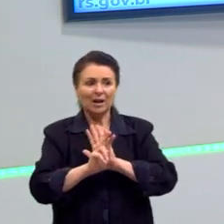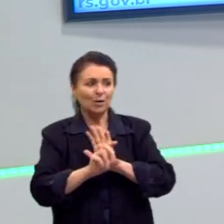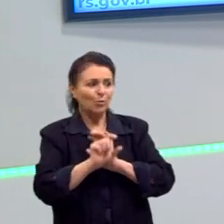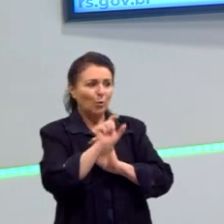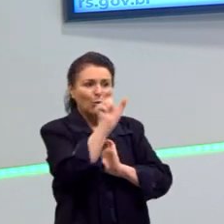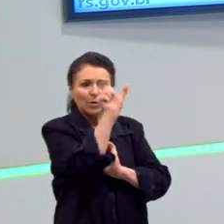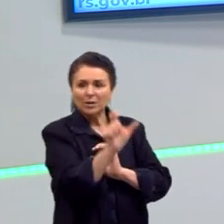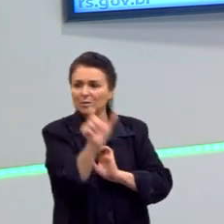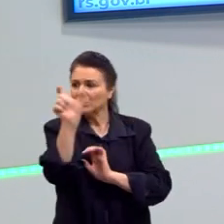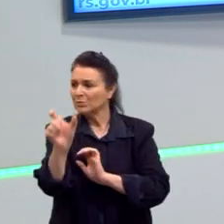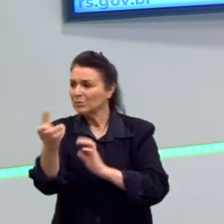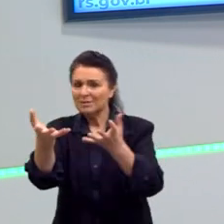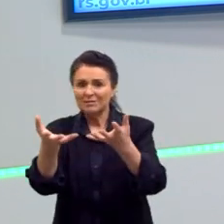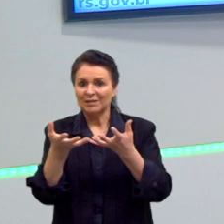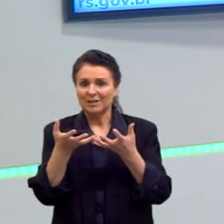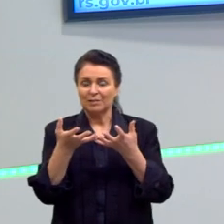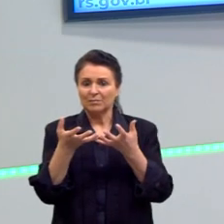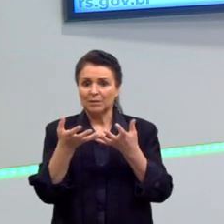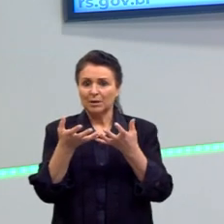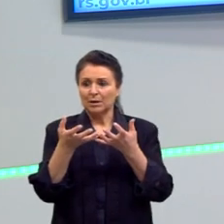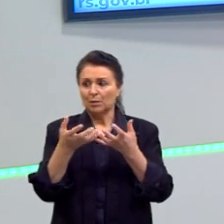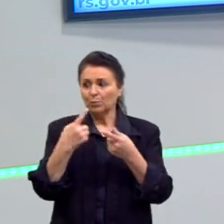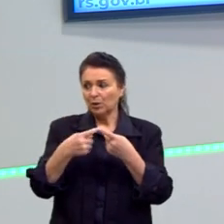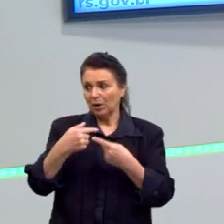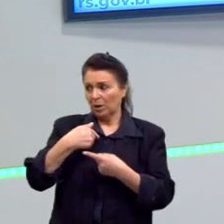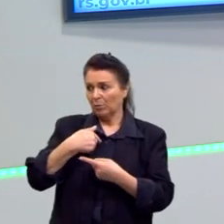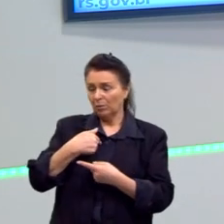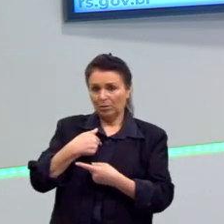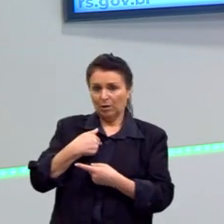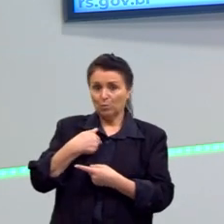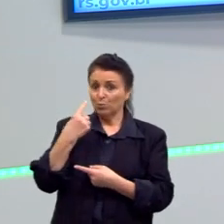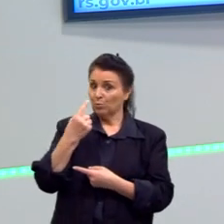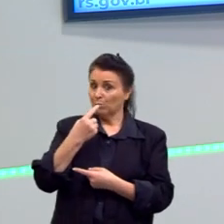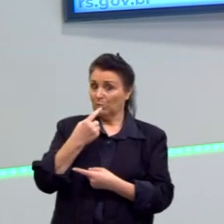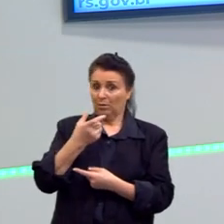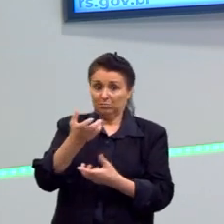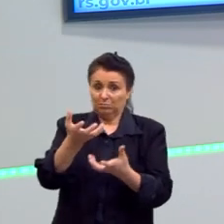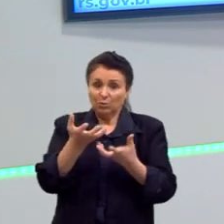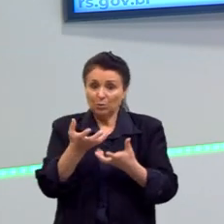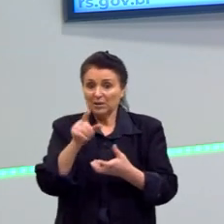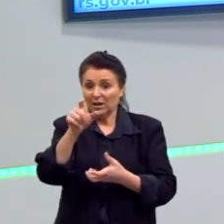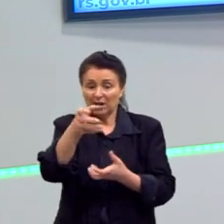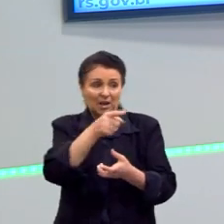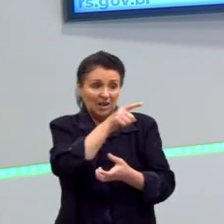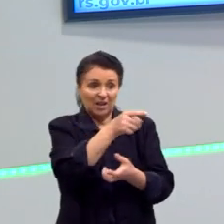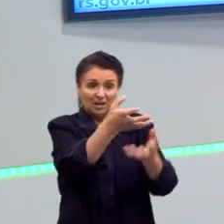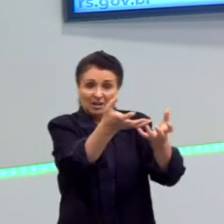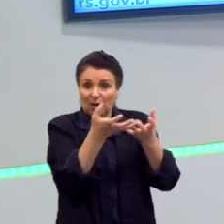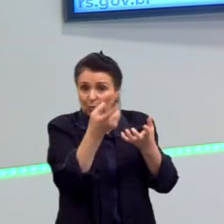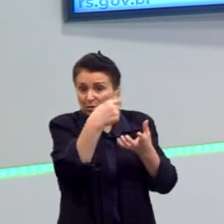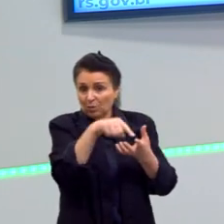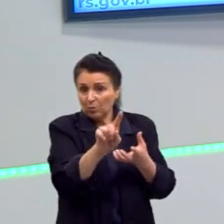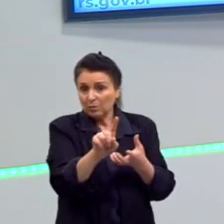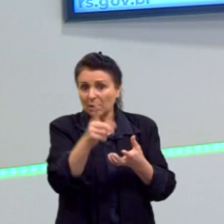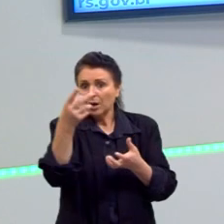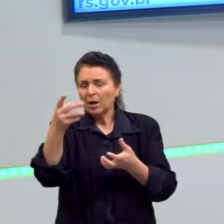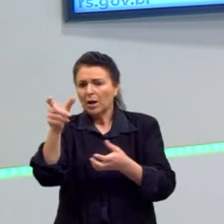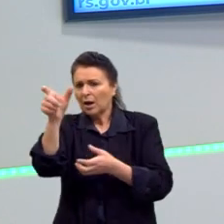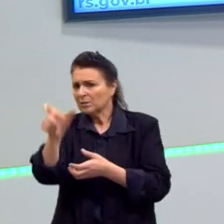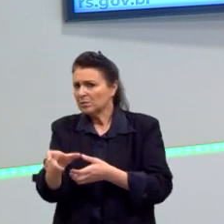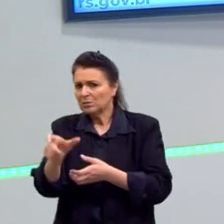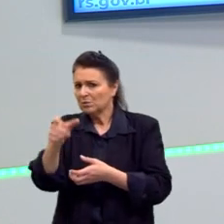Mas não é a vontade de todos. Eu tenho uma vontade, a Suzana tem uma vontade, a Lucimeia outra vontade, o Mário outra vontade, a Rochelle outra vontade.